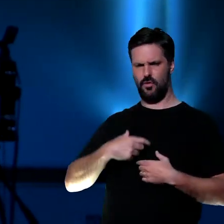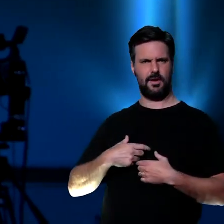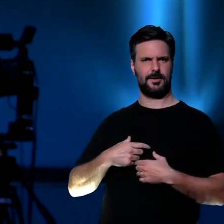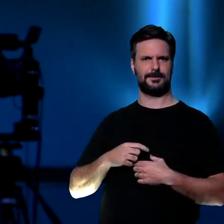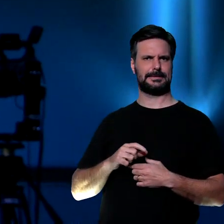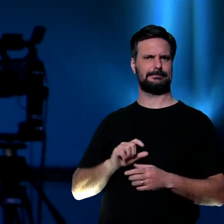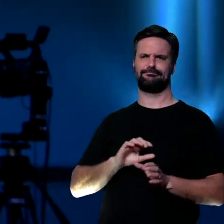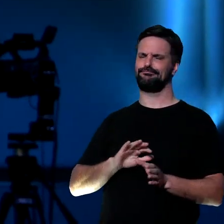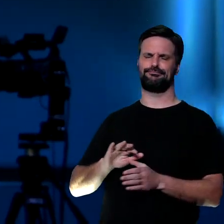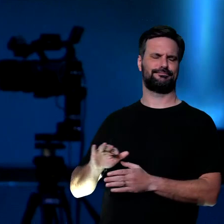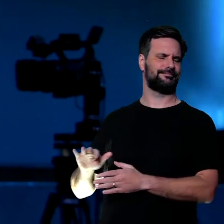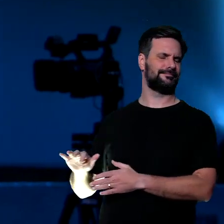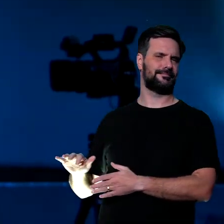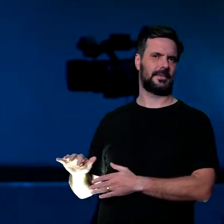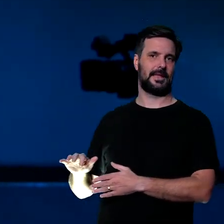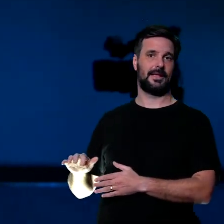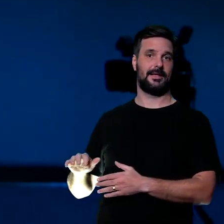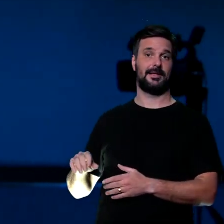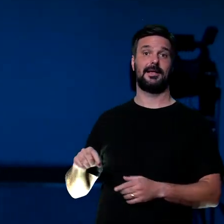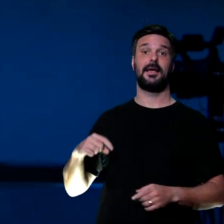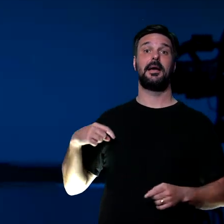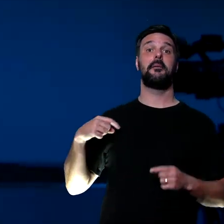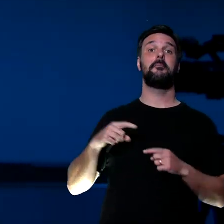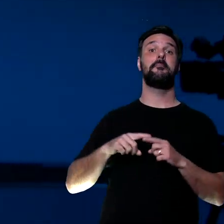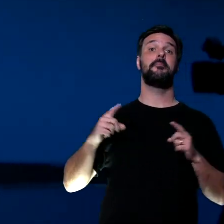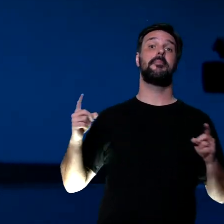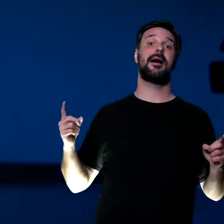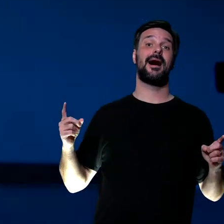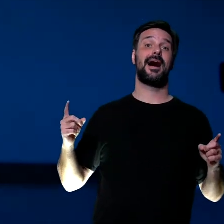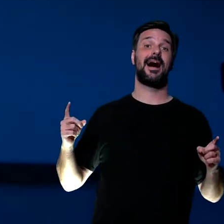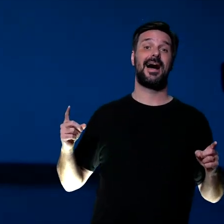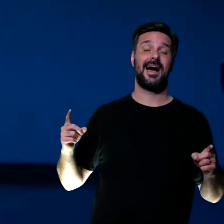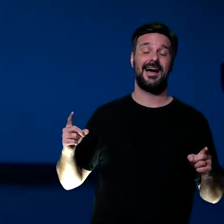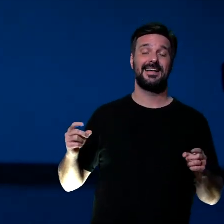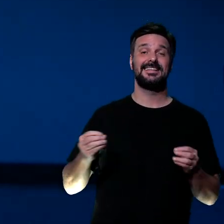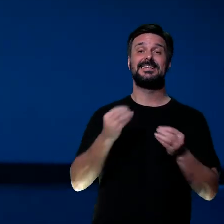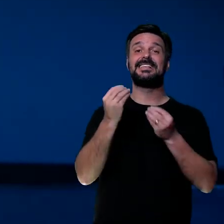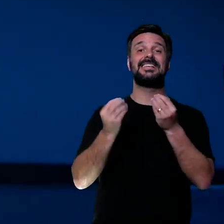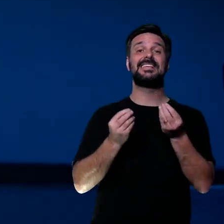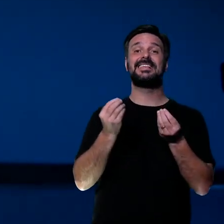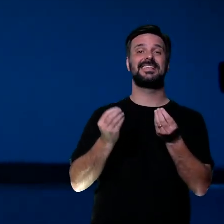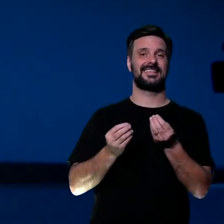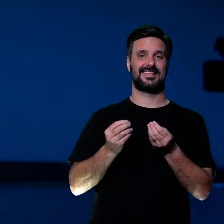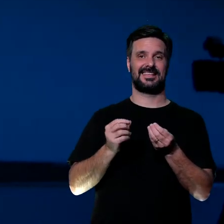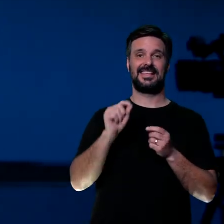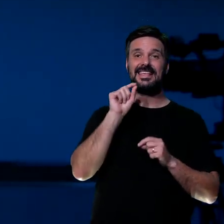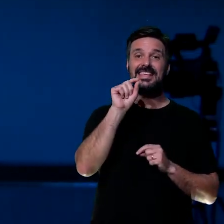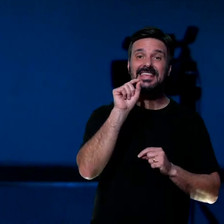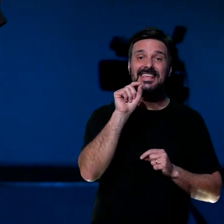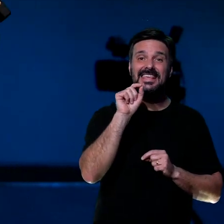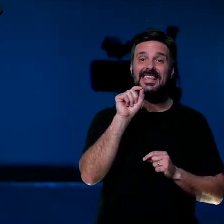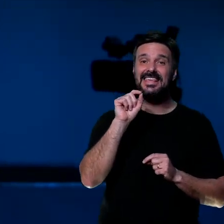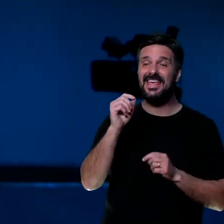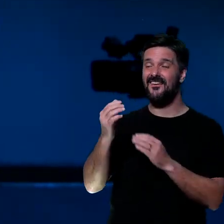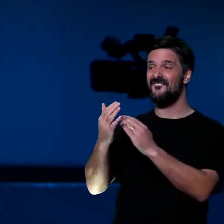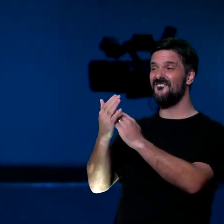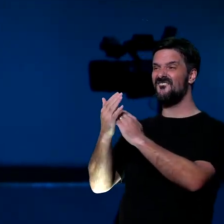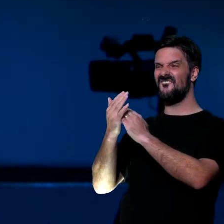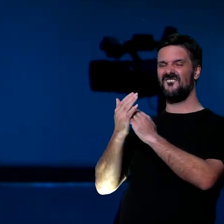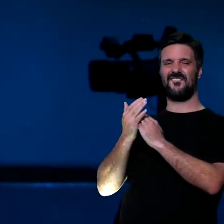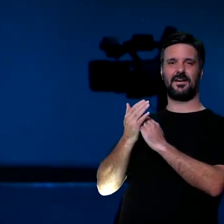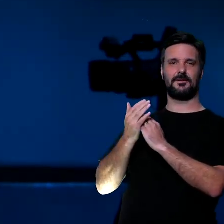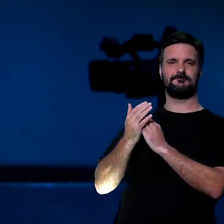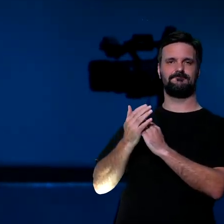mas eu não consigo sozinho, mas eu sei quem consegue me ajudar, o próprio Deus, então, qual que é o grande